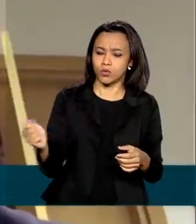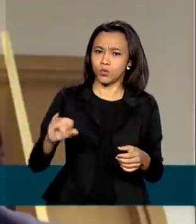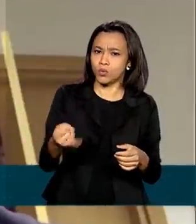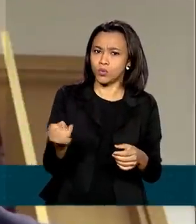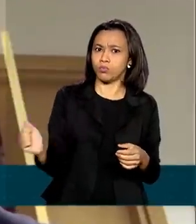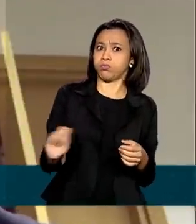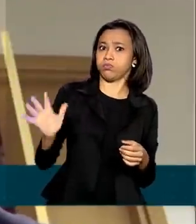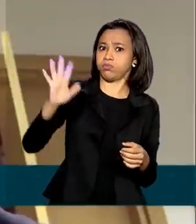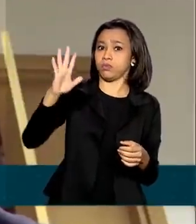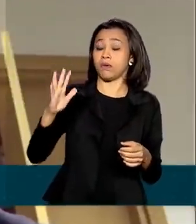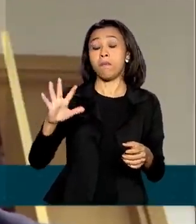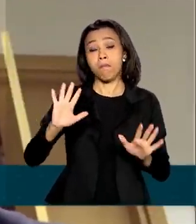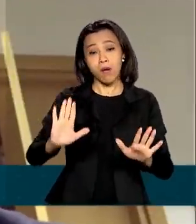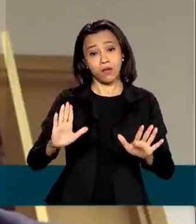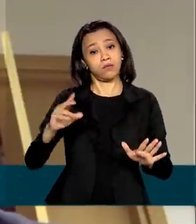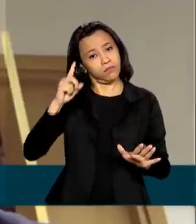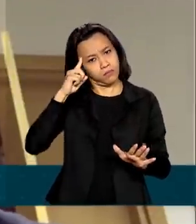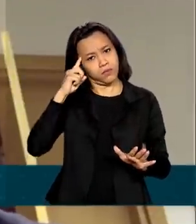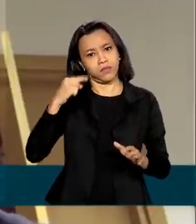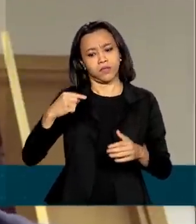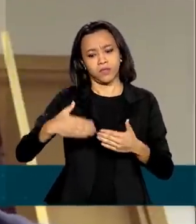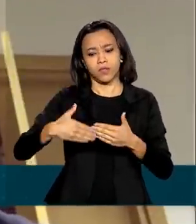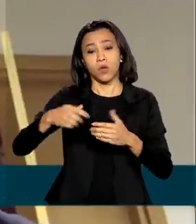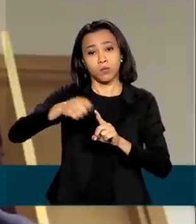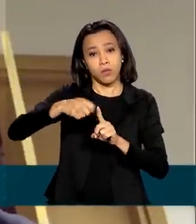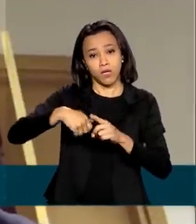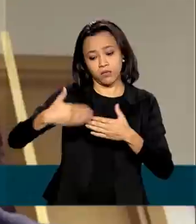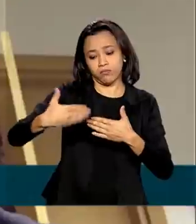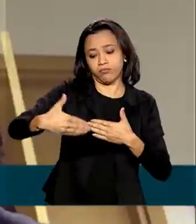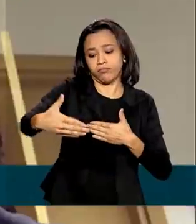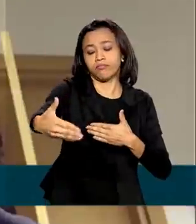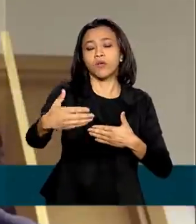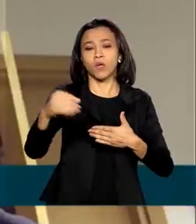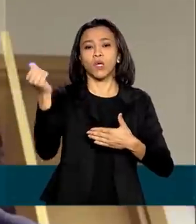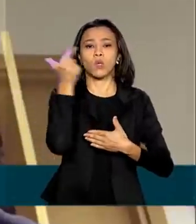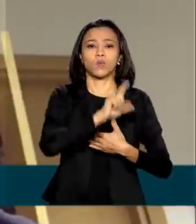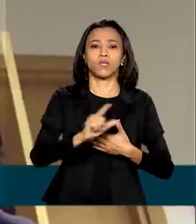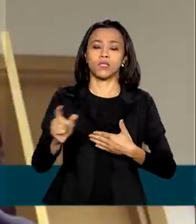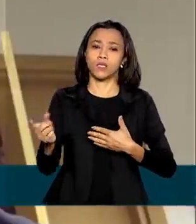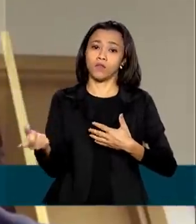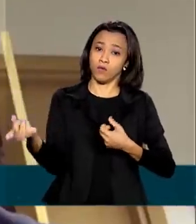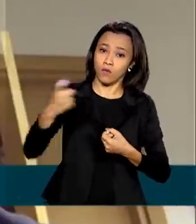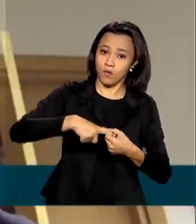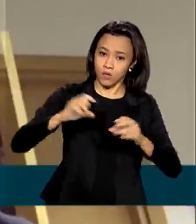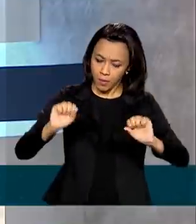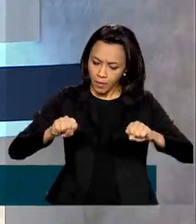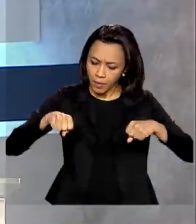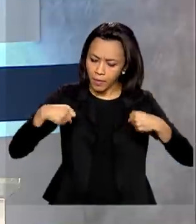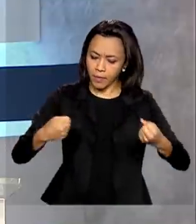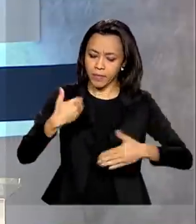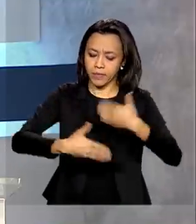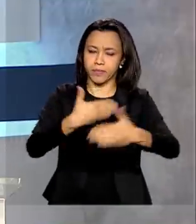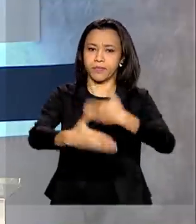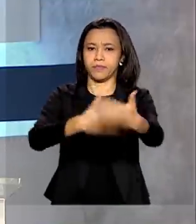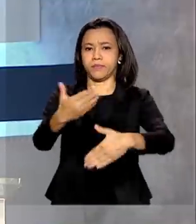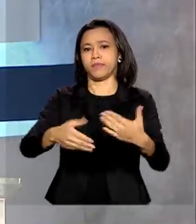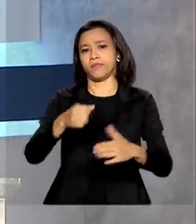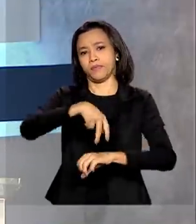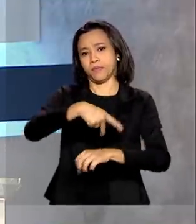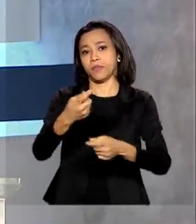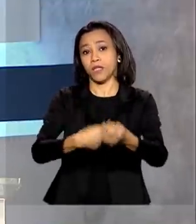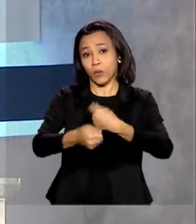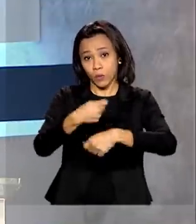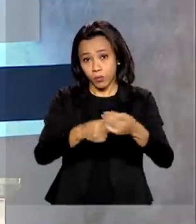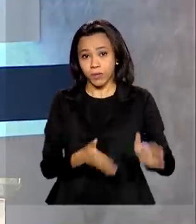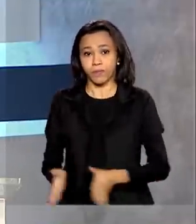nos próximos meses, a gente consiga, de alguma forma, retomar o crescimento e o desenvolvimento. E, seguindo a linha